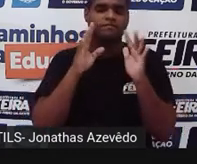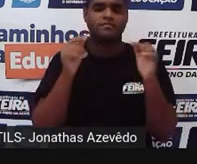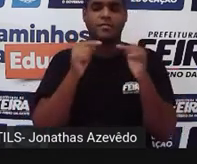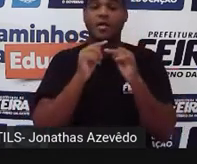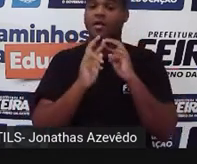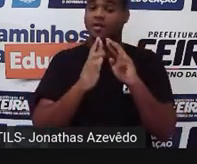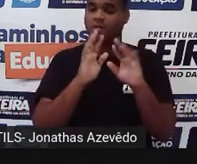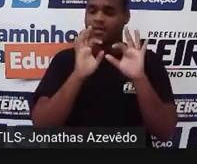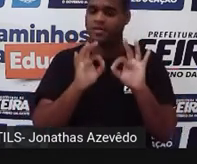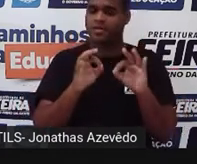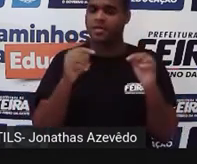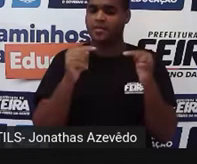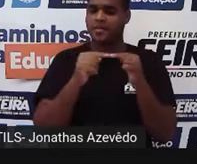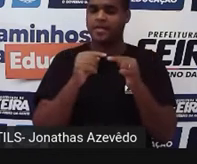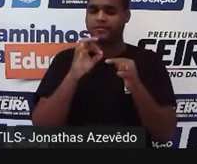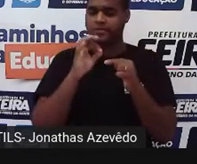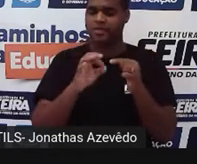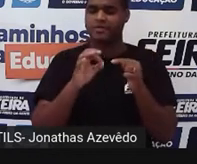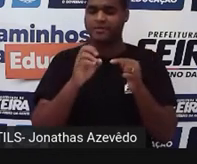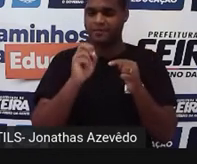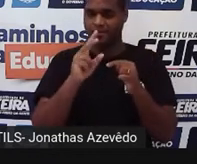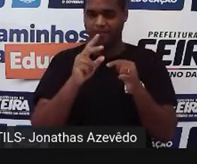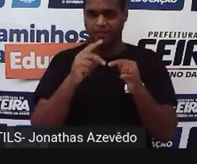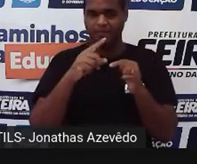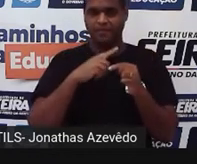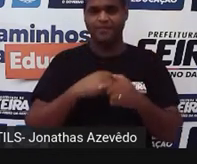resposta aí com muita sinceridade. Tá bom?